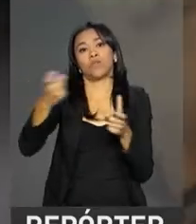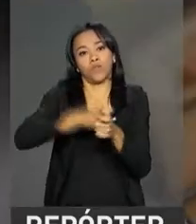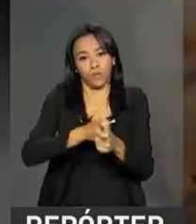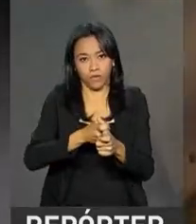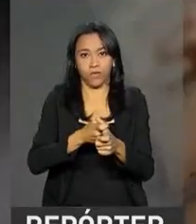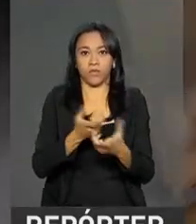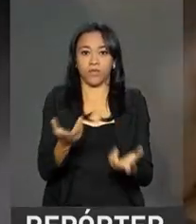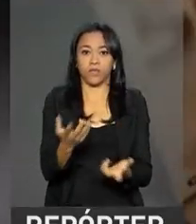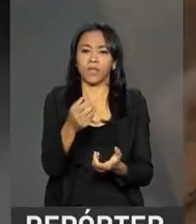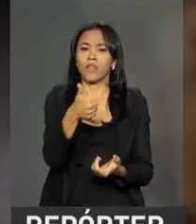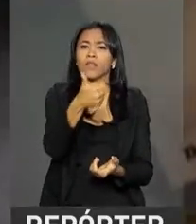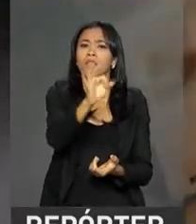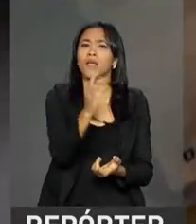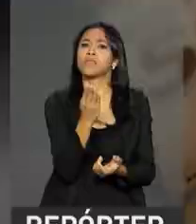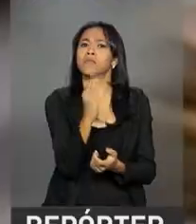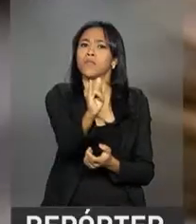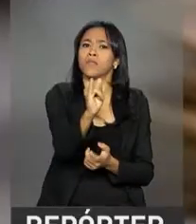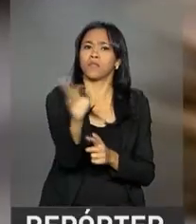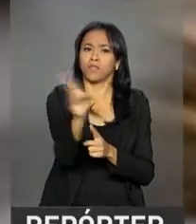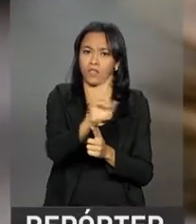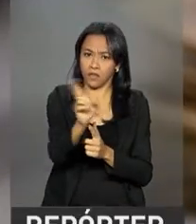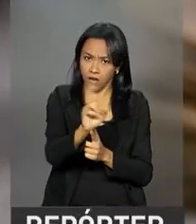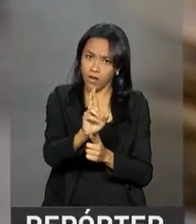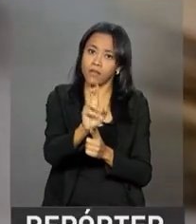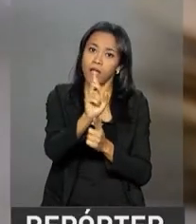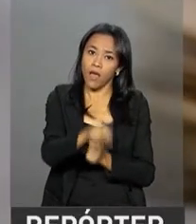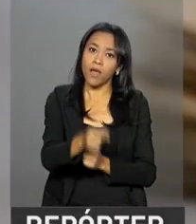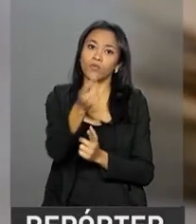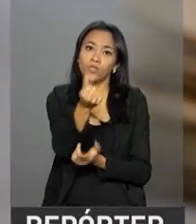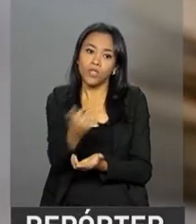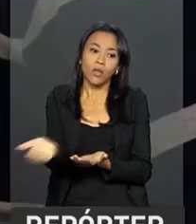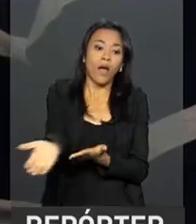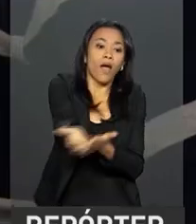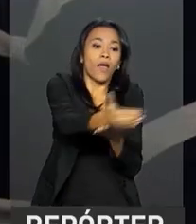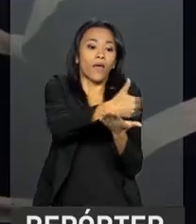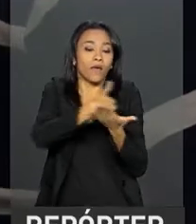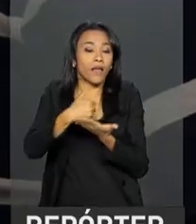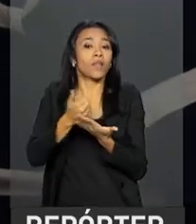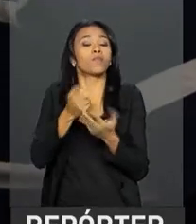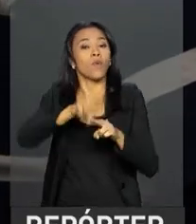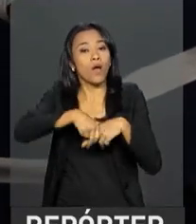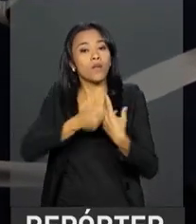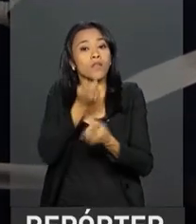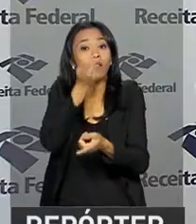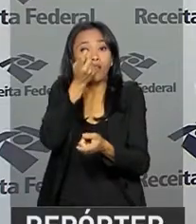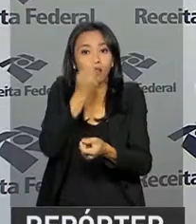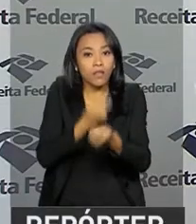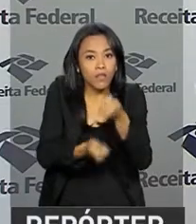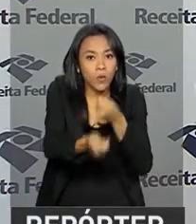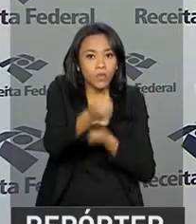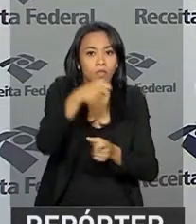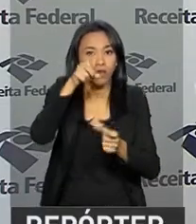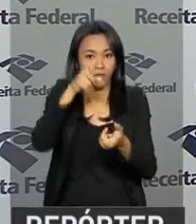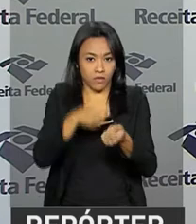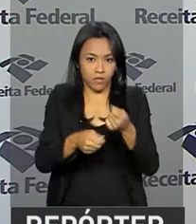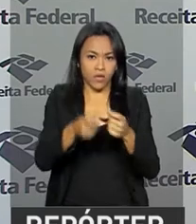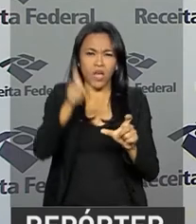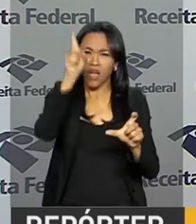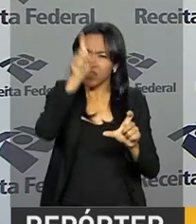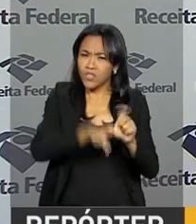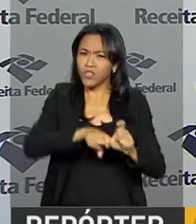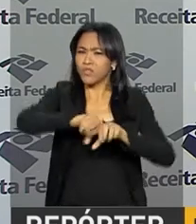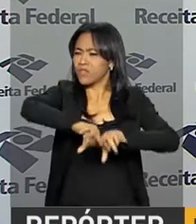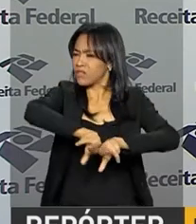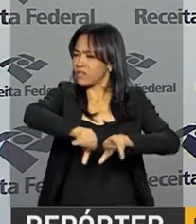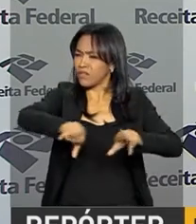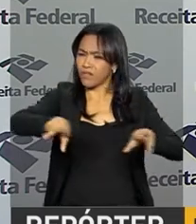Cerca de 10 bilhões de reais devem ser arrecadados com a renegociação de dívidas. As dívidas são diversas. Nós